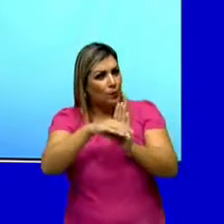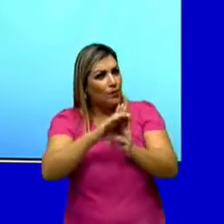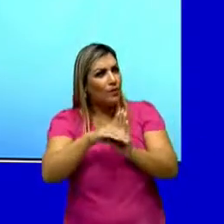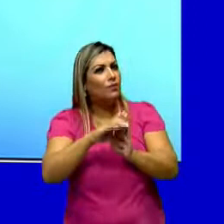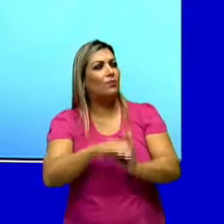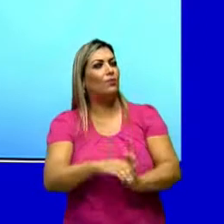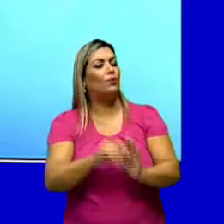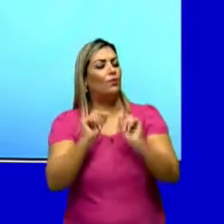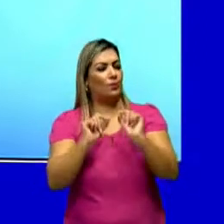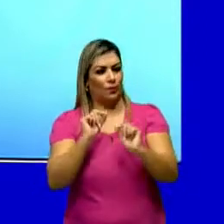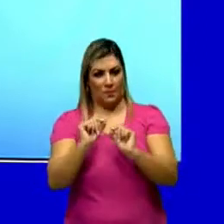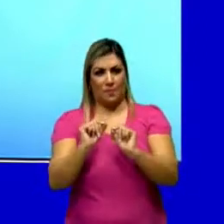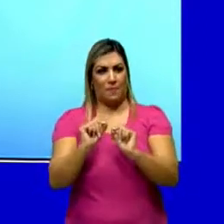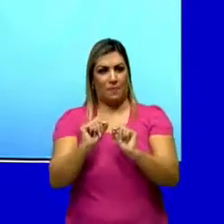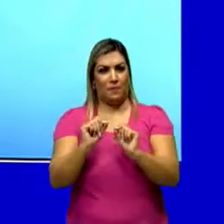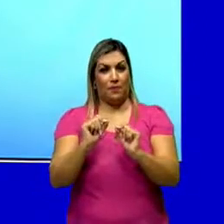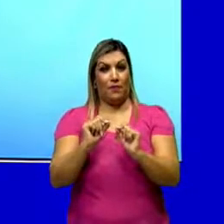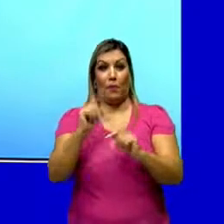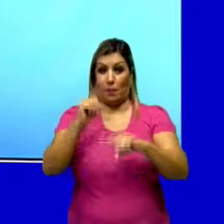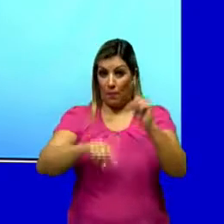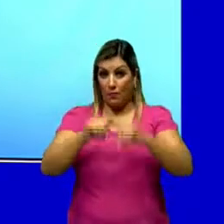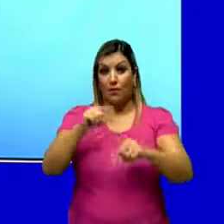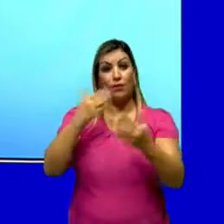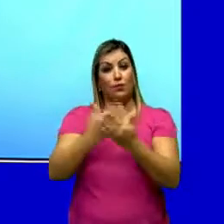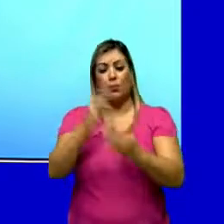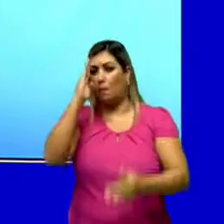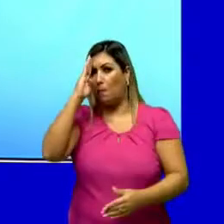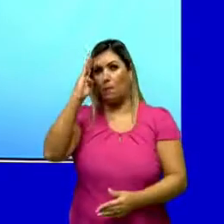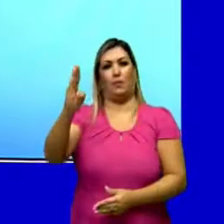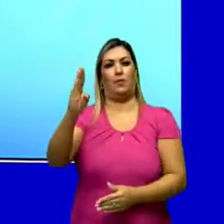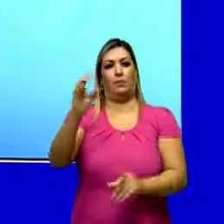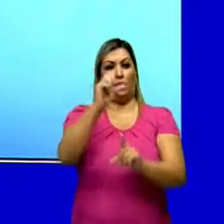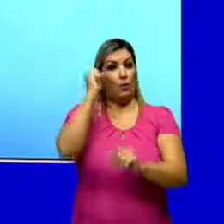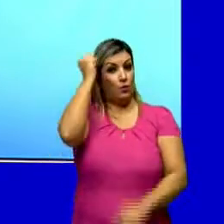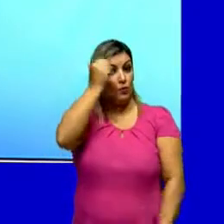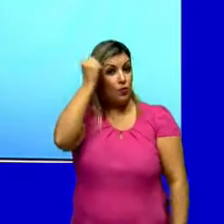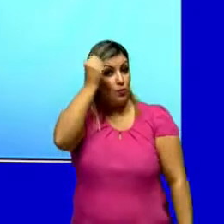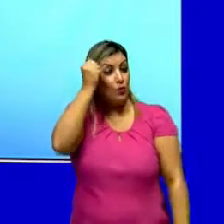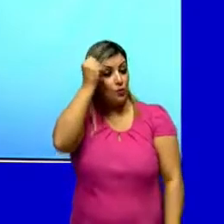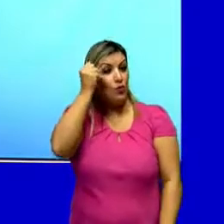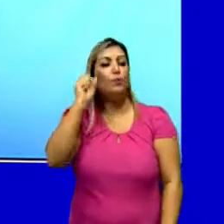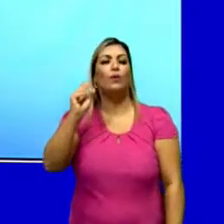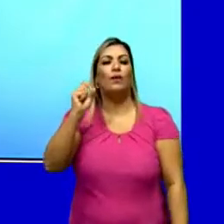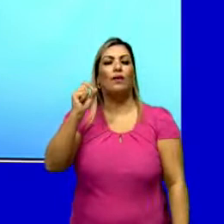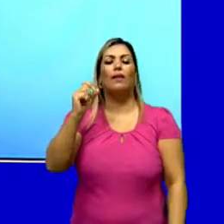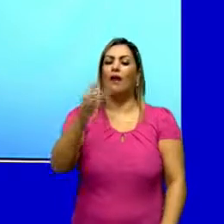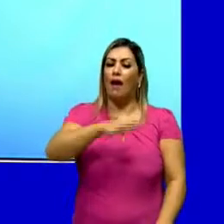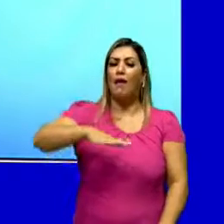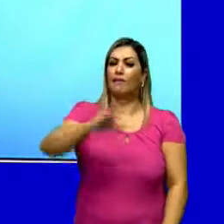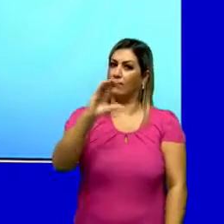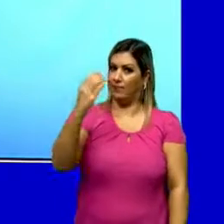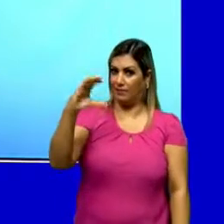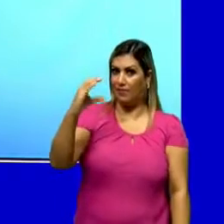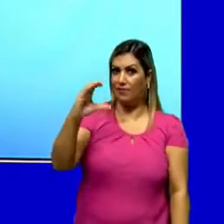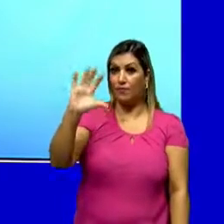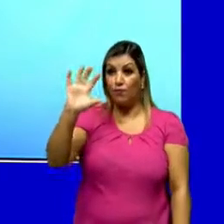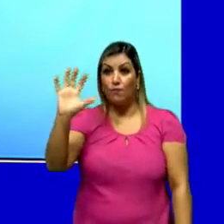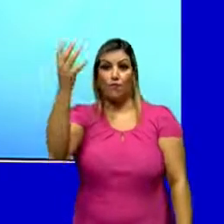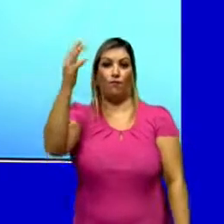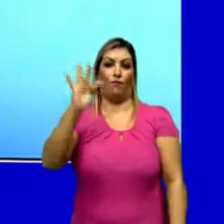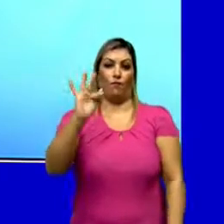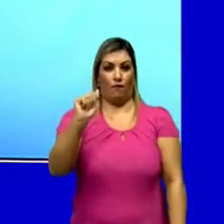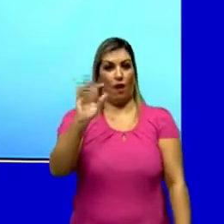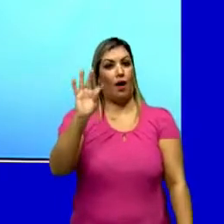vai conceituar o objeto de estudo principal da sociologia como ciência, que é o fato social.